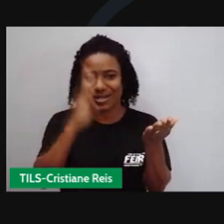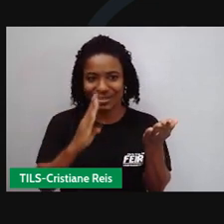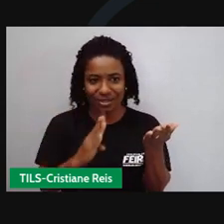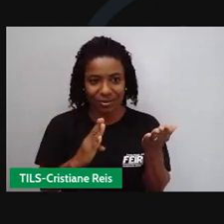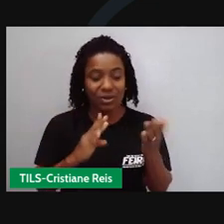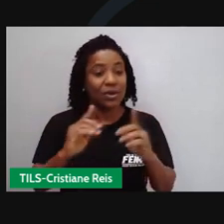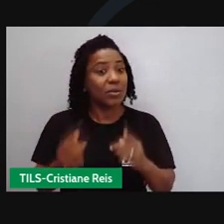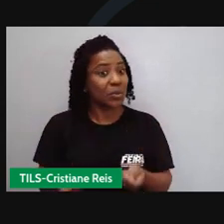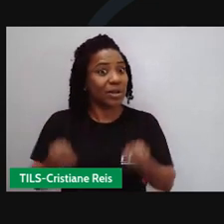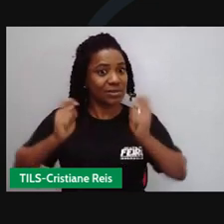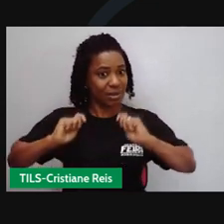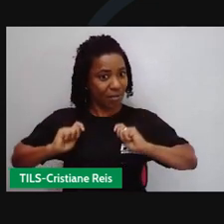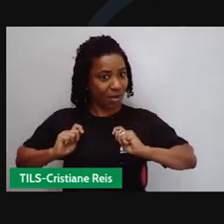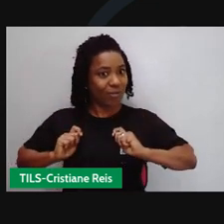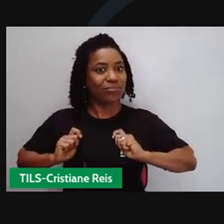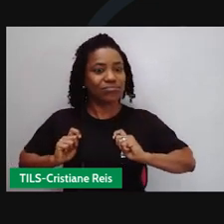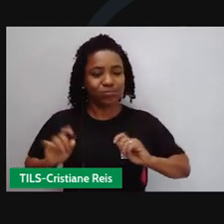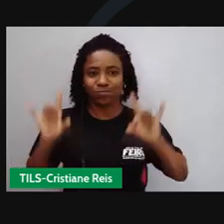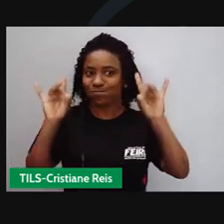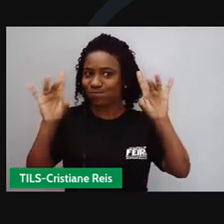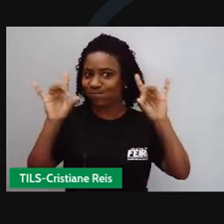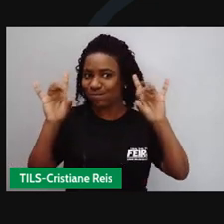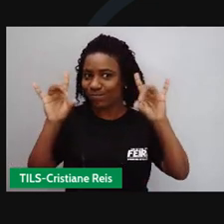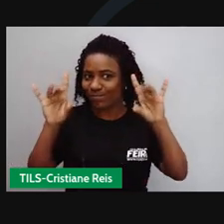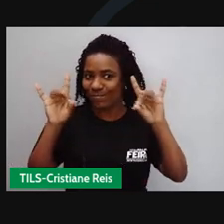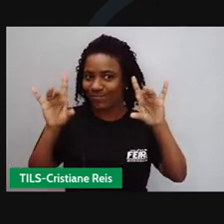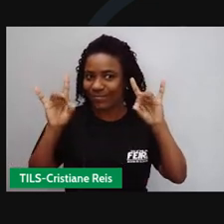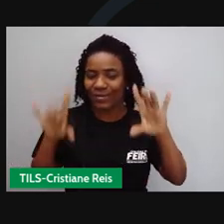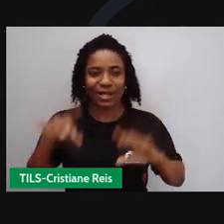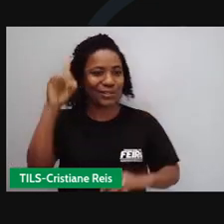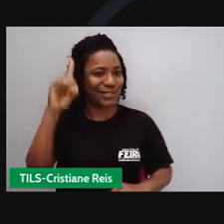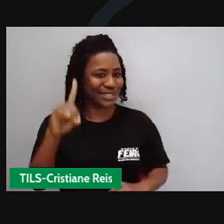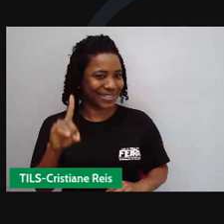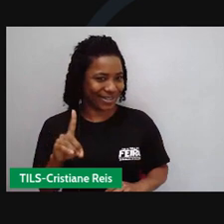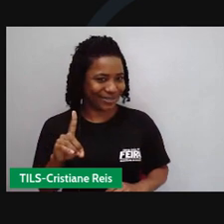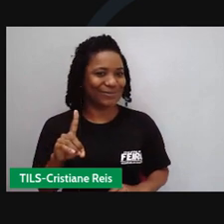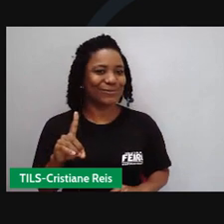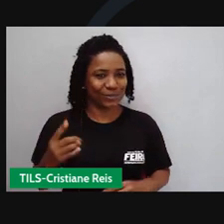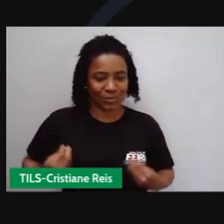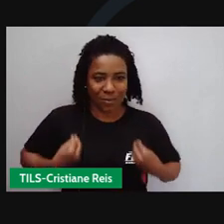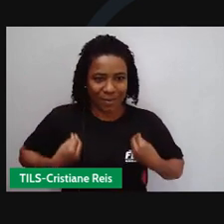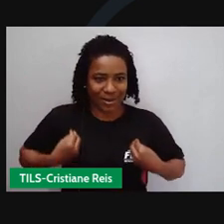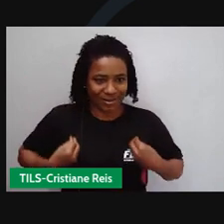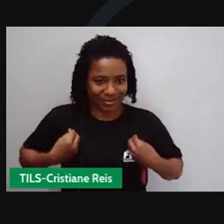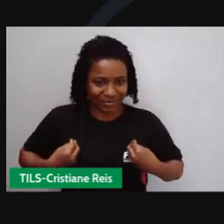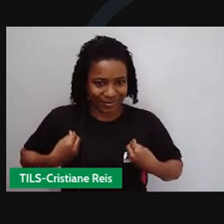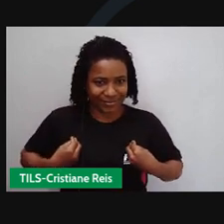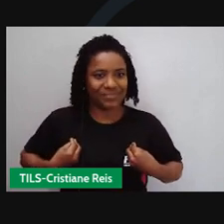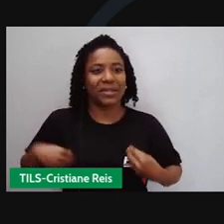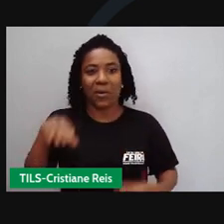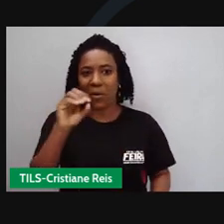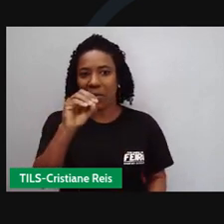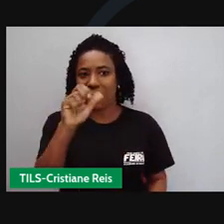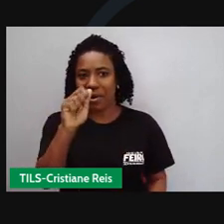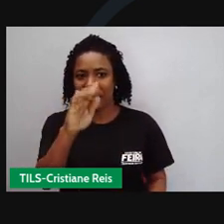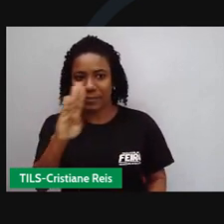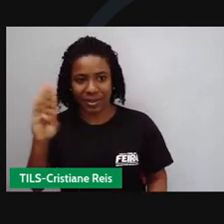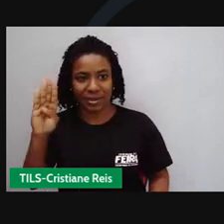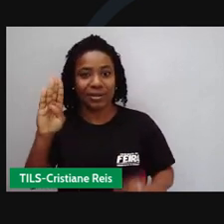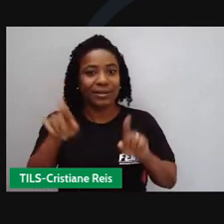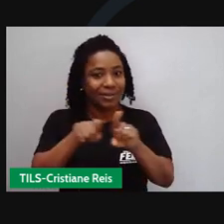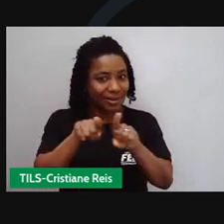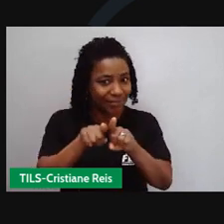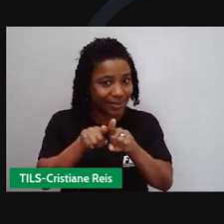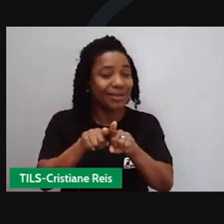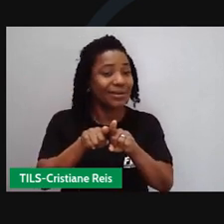Humanos da OAB. Em 1990 passou dez meses com a família em Paris e cobriu a Copa da Itália para o